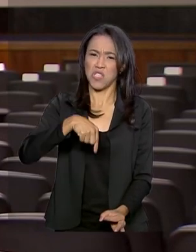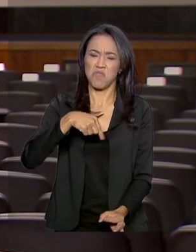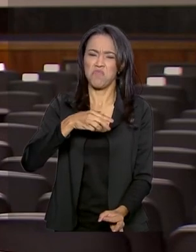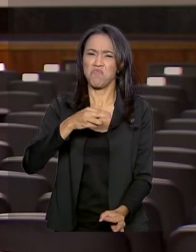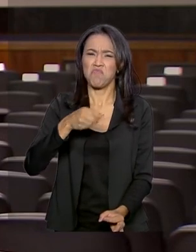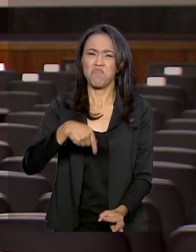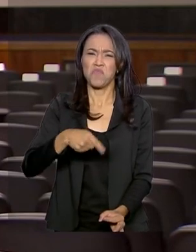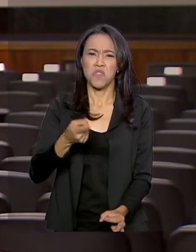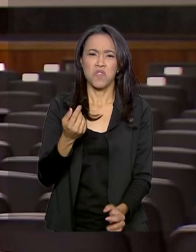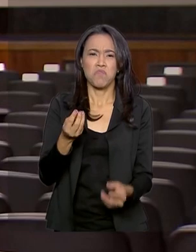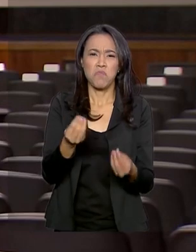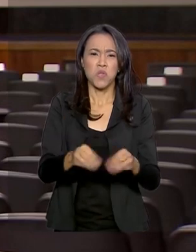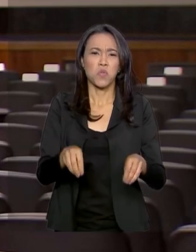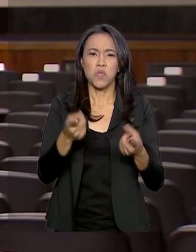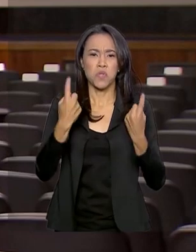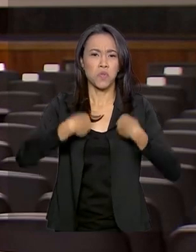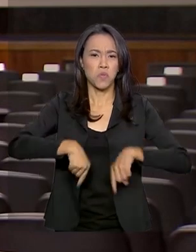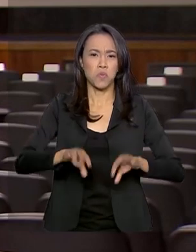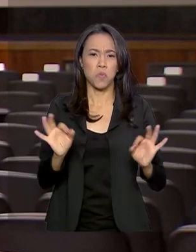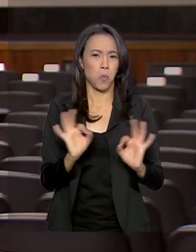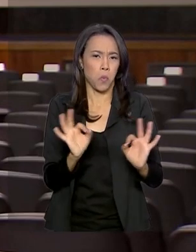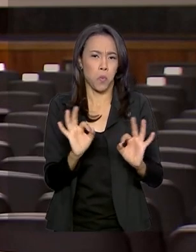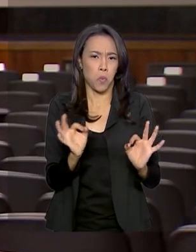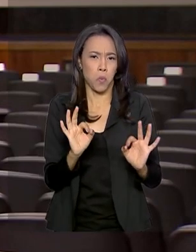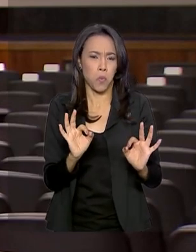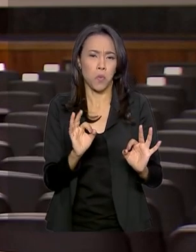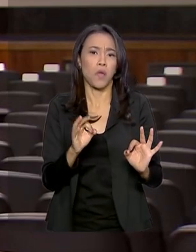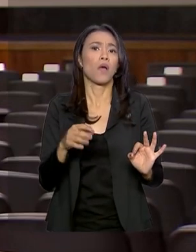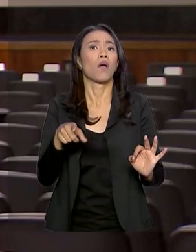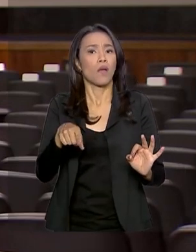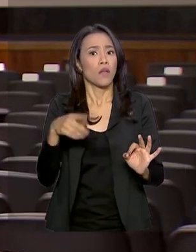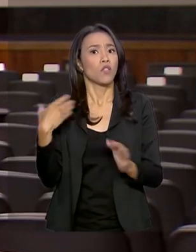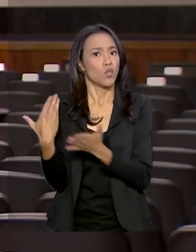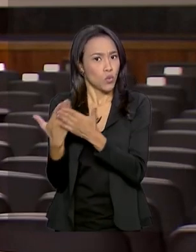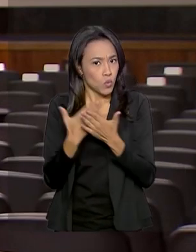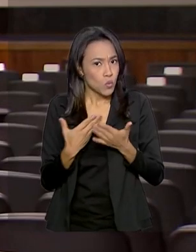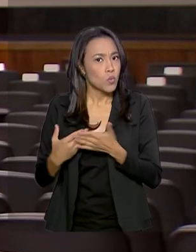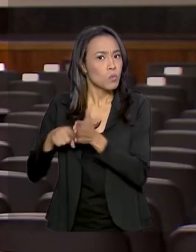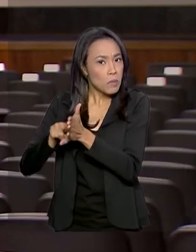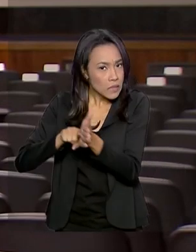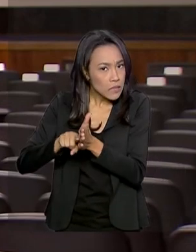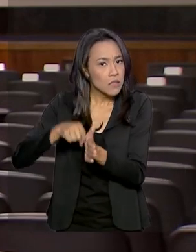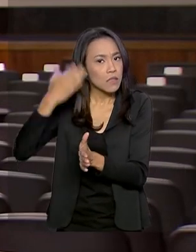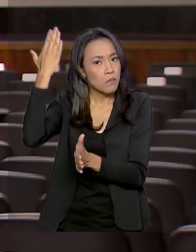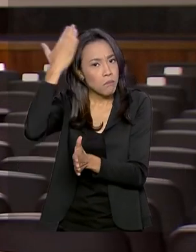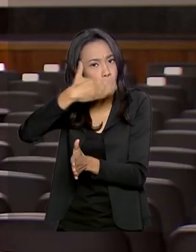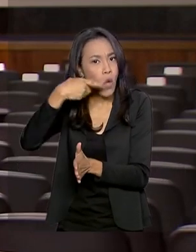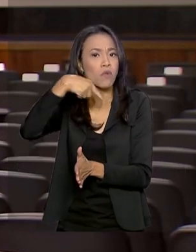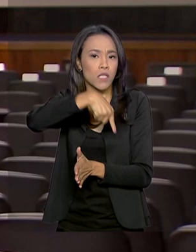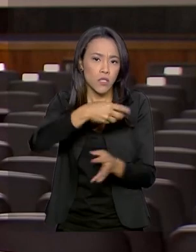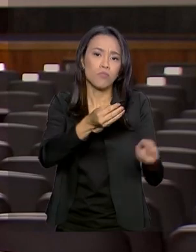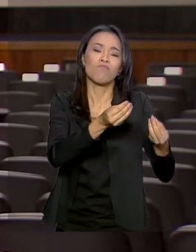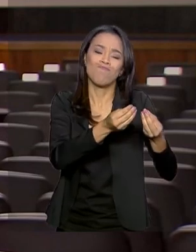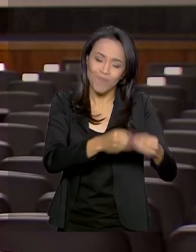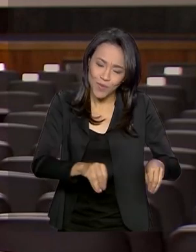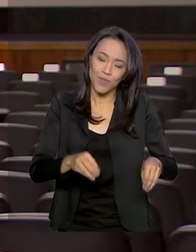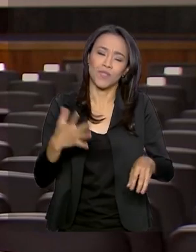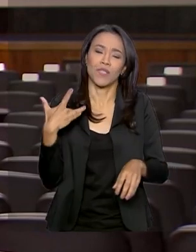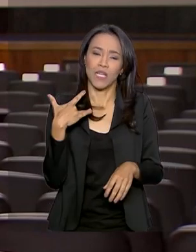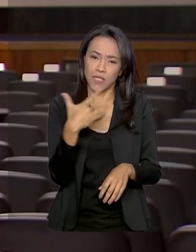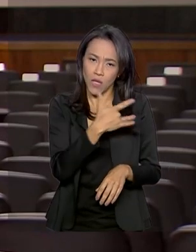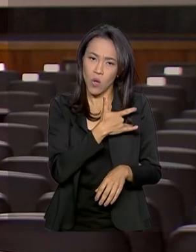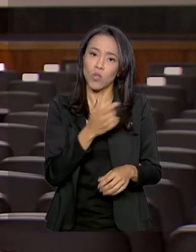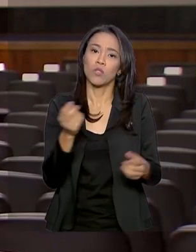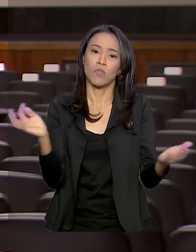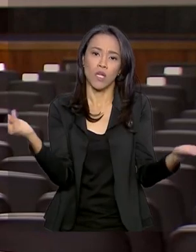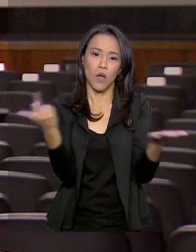mal, o que não é verdade. Vários estudos comprovam que a inalação da fumaça é extremamente prejudicial, pode causar várias doenças